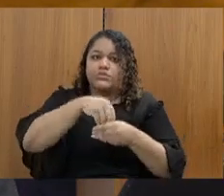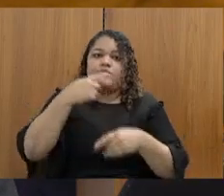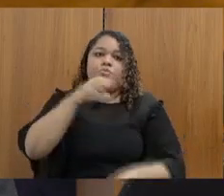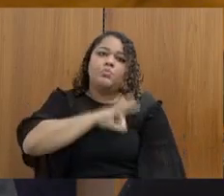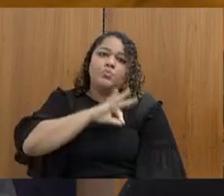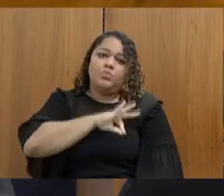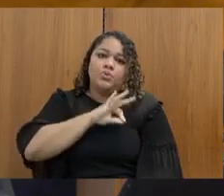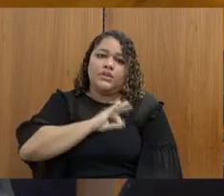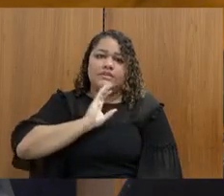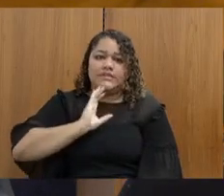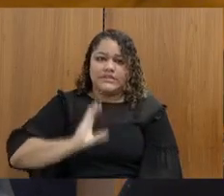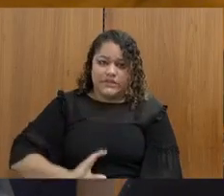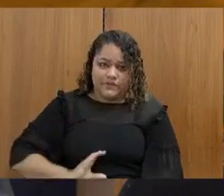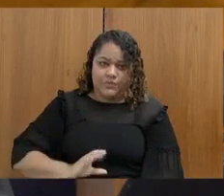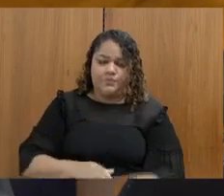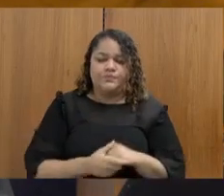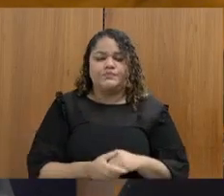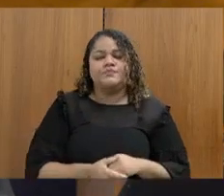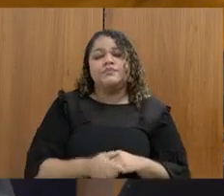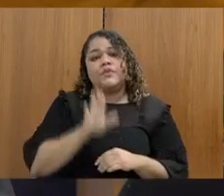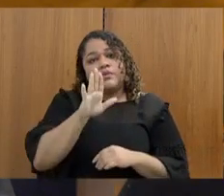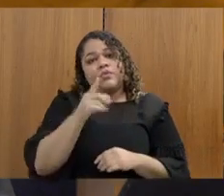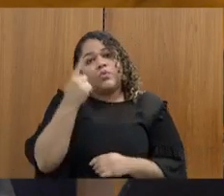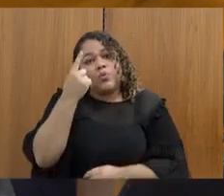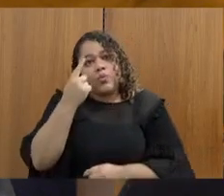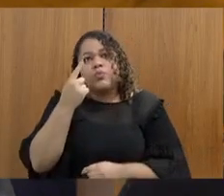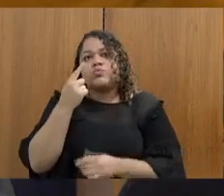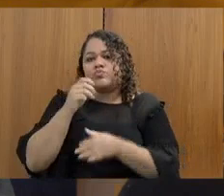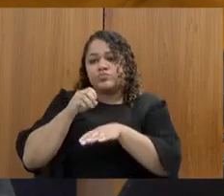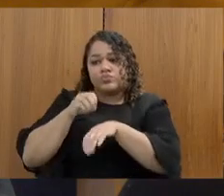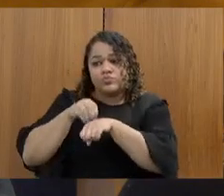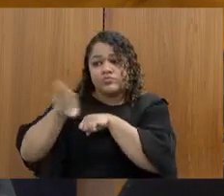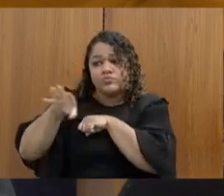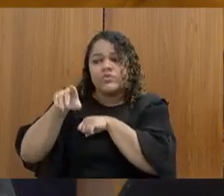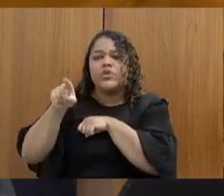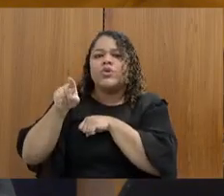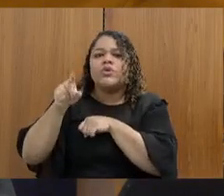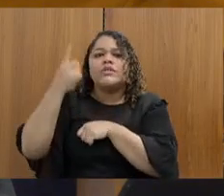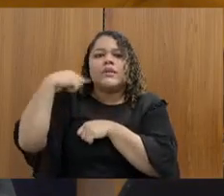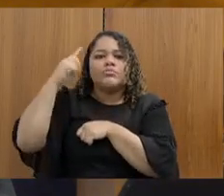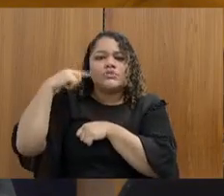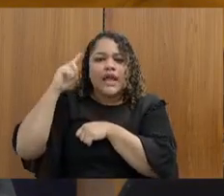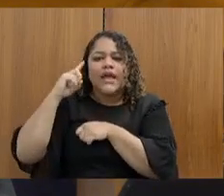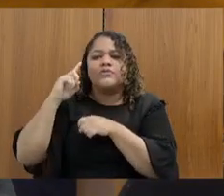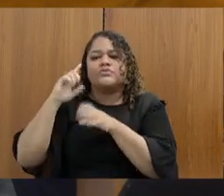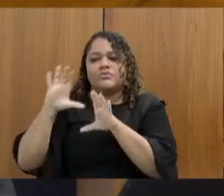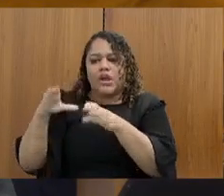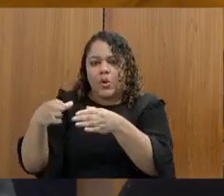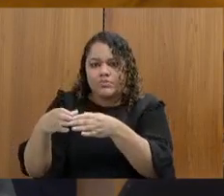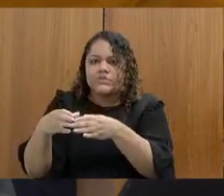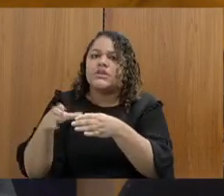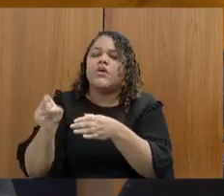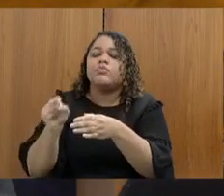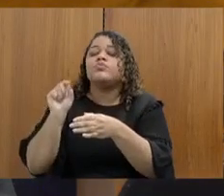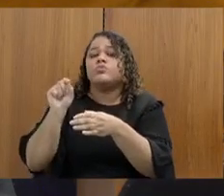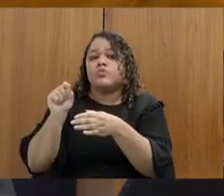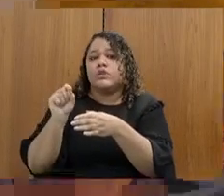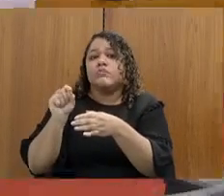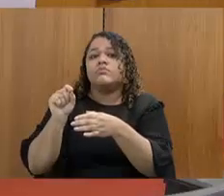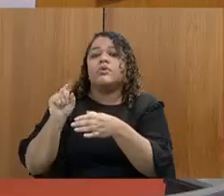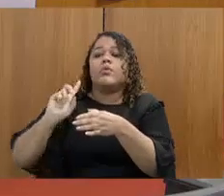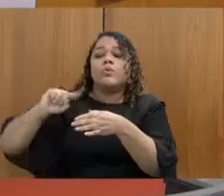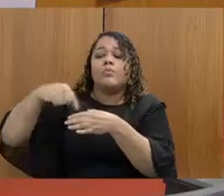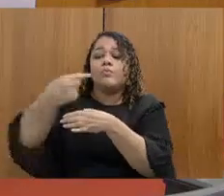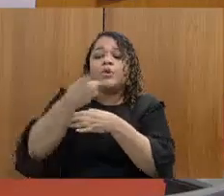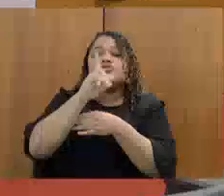eu comunico aqui aos membros da comissão, deputado Cristiano Silveira, deputado Coronel Sandro, nós estaremos marcando para o próximo